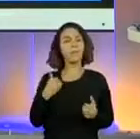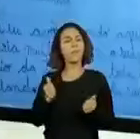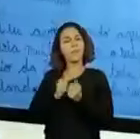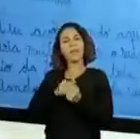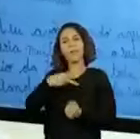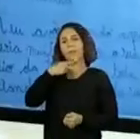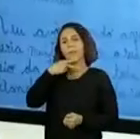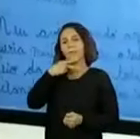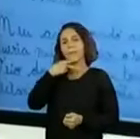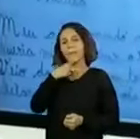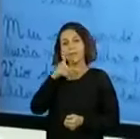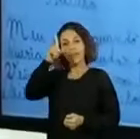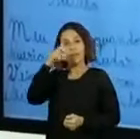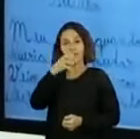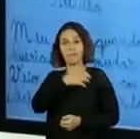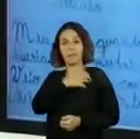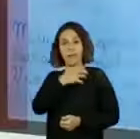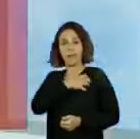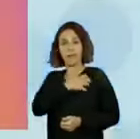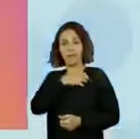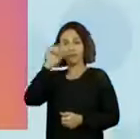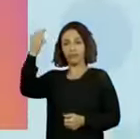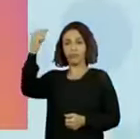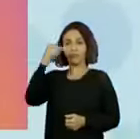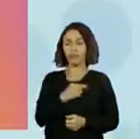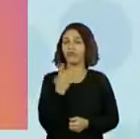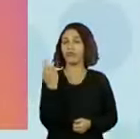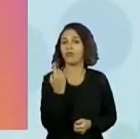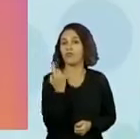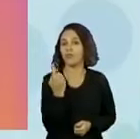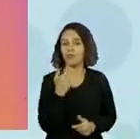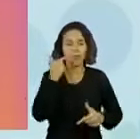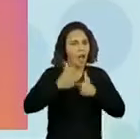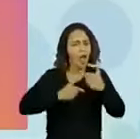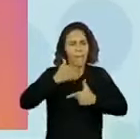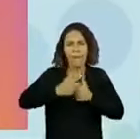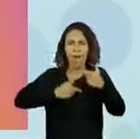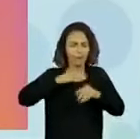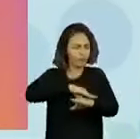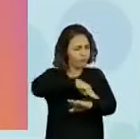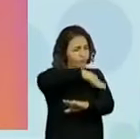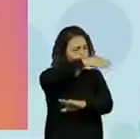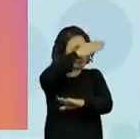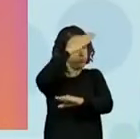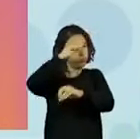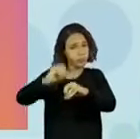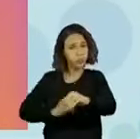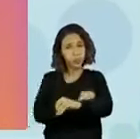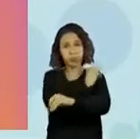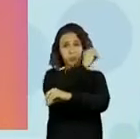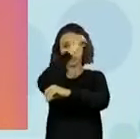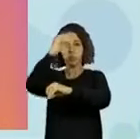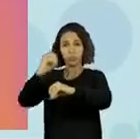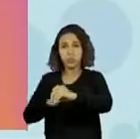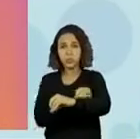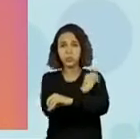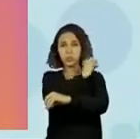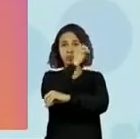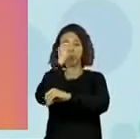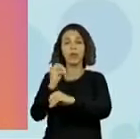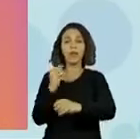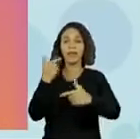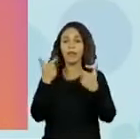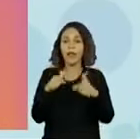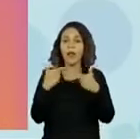Ela veio lá da Bahia com quatro crianças e sozinha. Trabalhava sem parar, dia e noite, noite e dia. Ensinou que só com